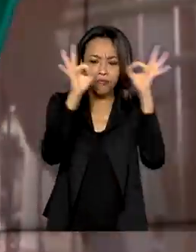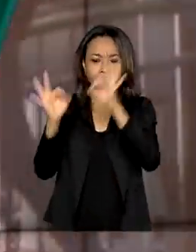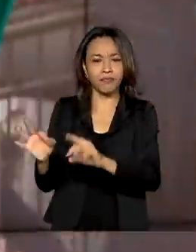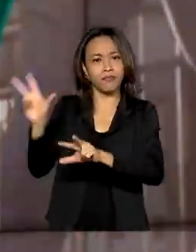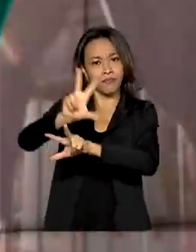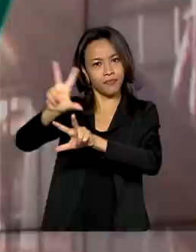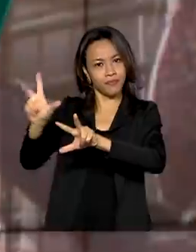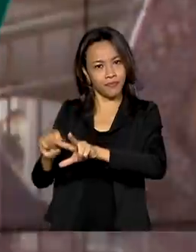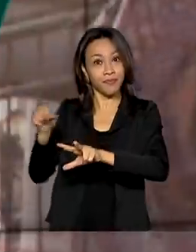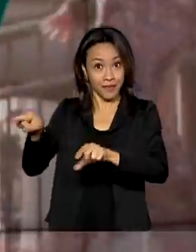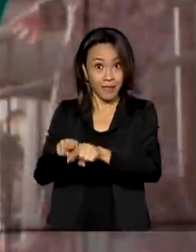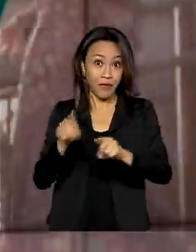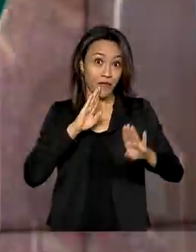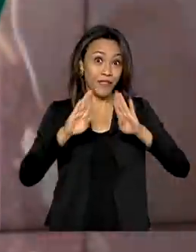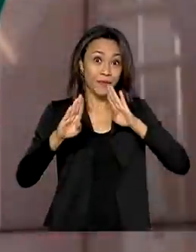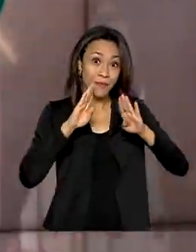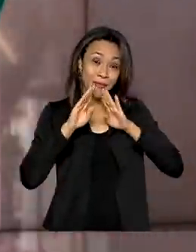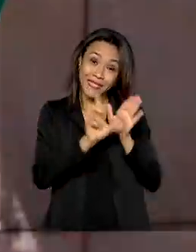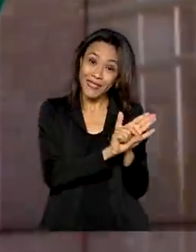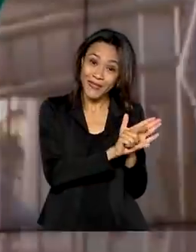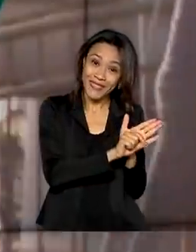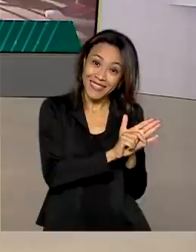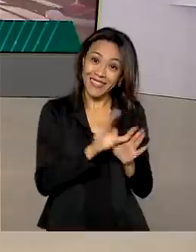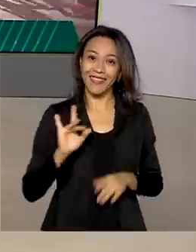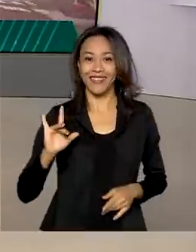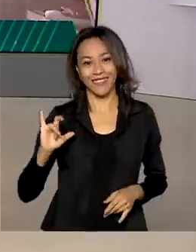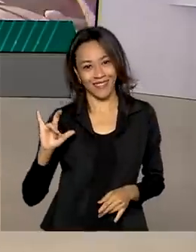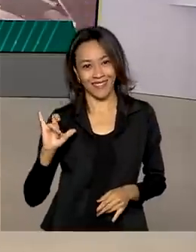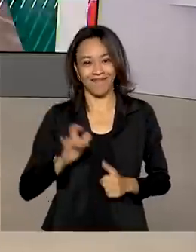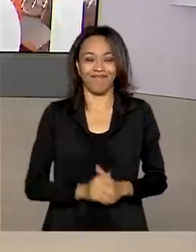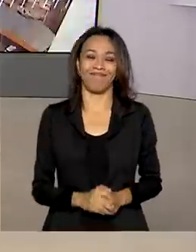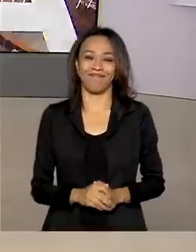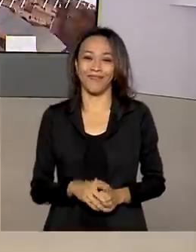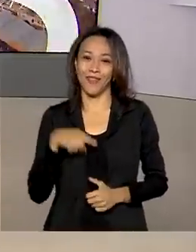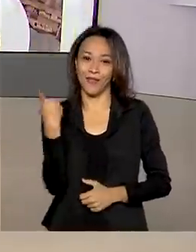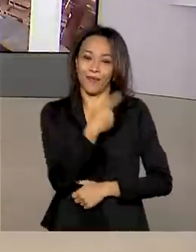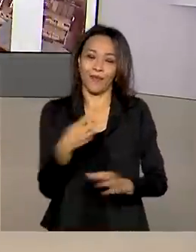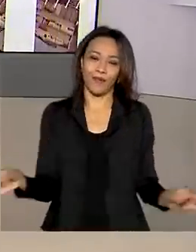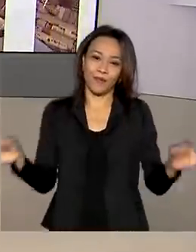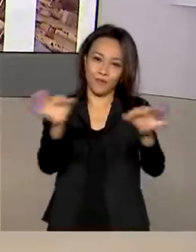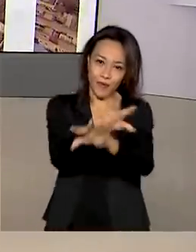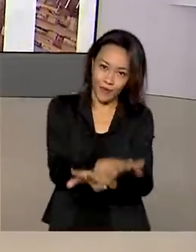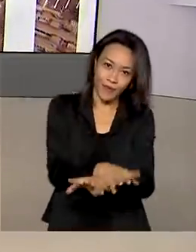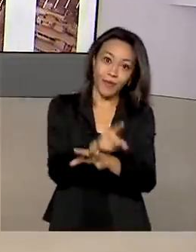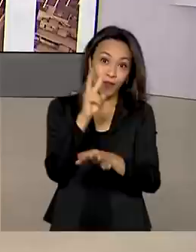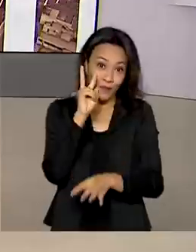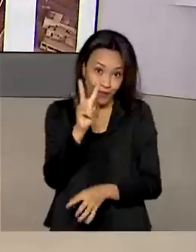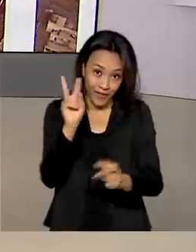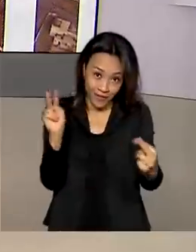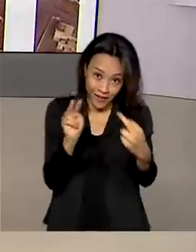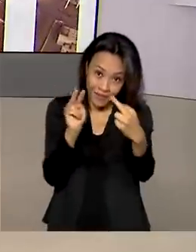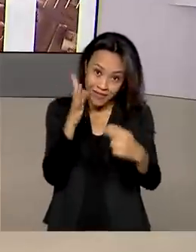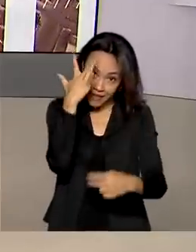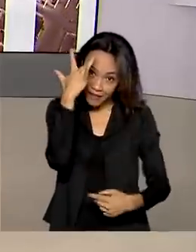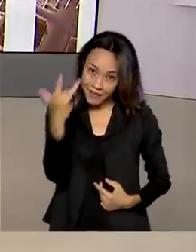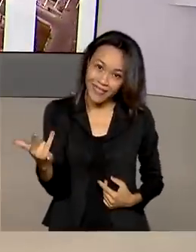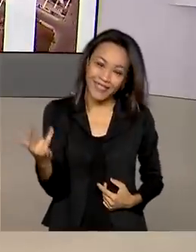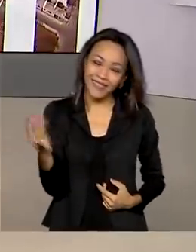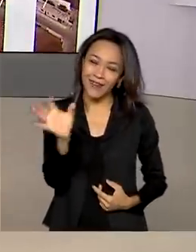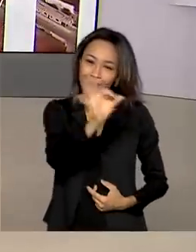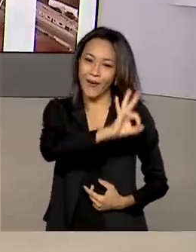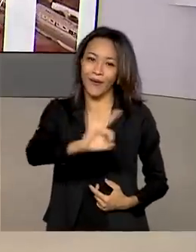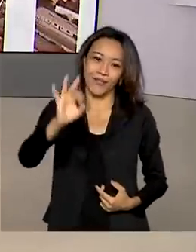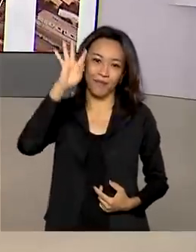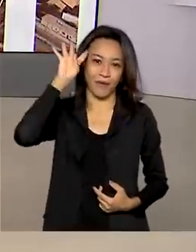TV Brasil Gov no Facebook, Twitter e Instagram. O Brasil em Dia fica por aqui, nos vemos amanhã, ótima